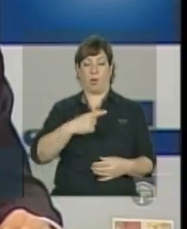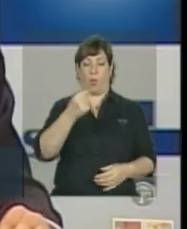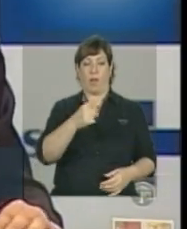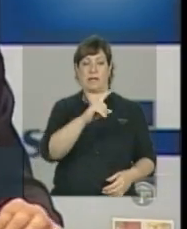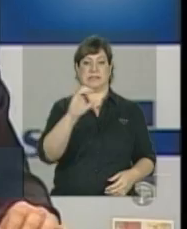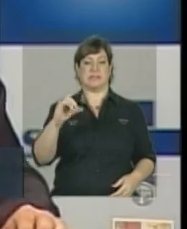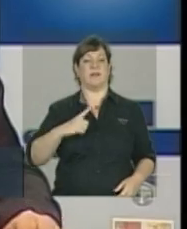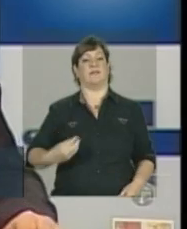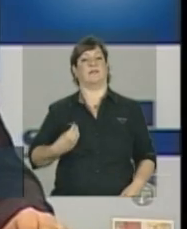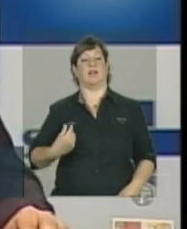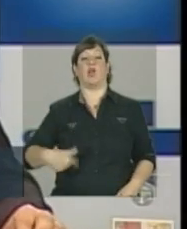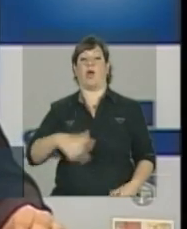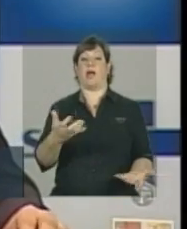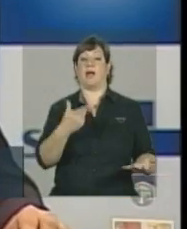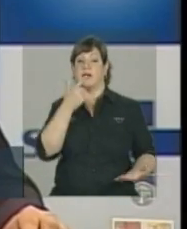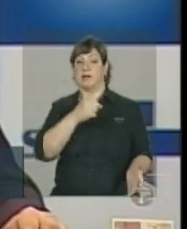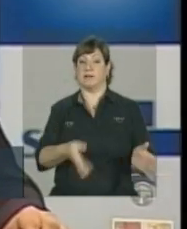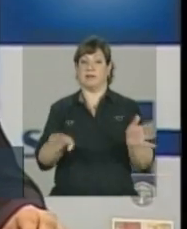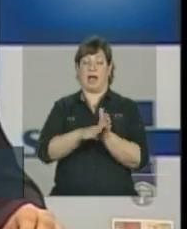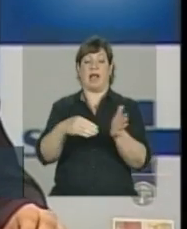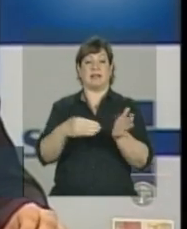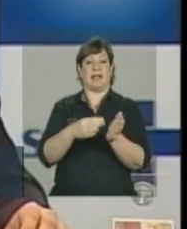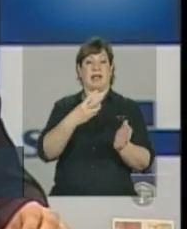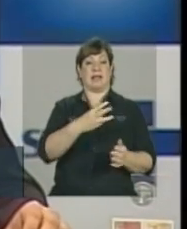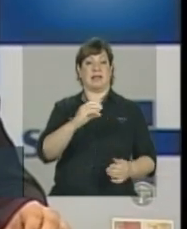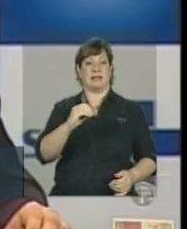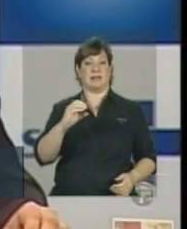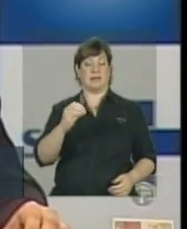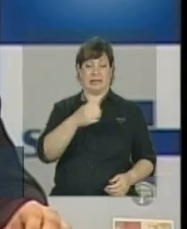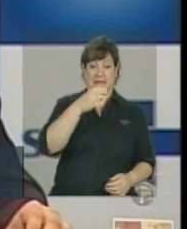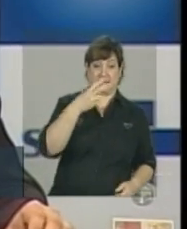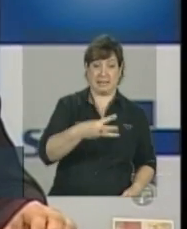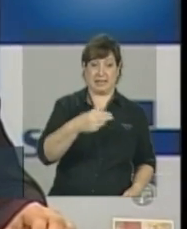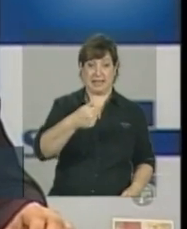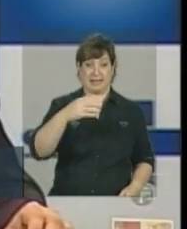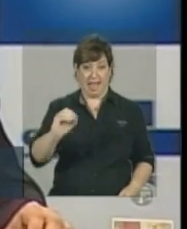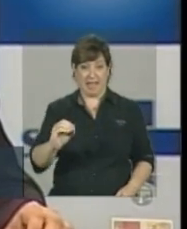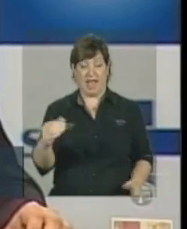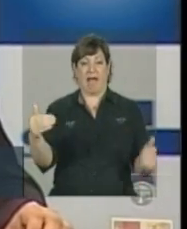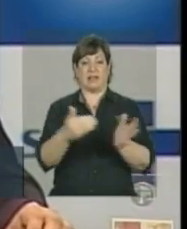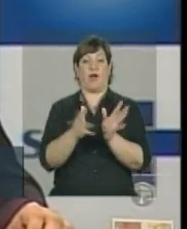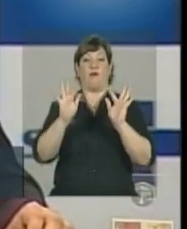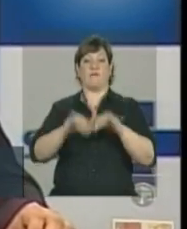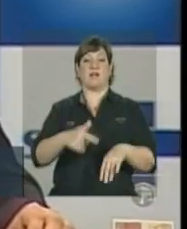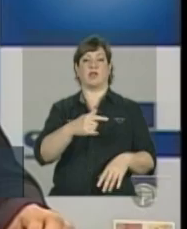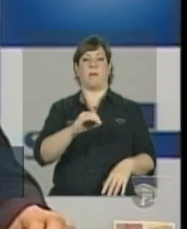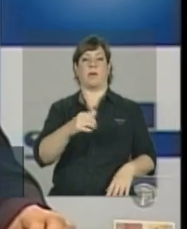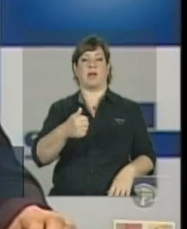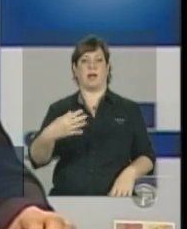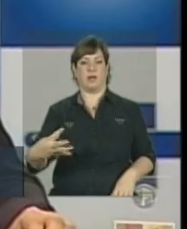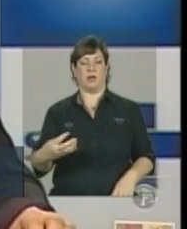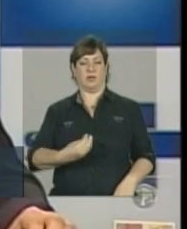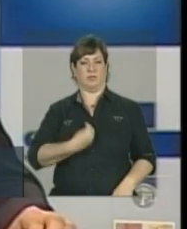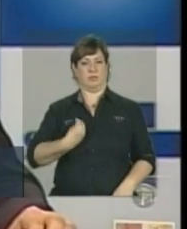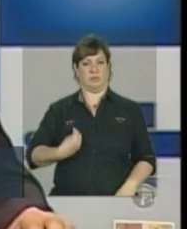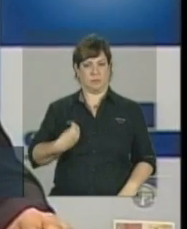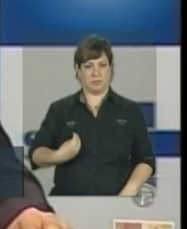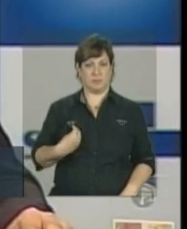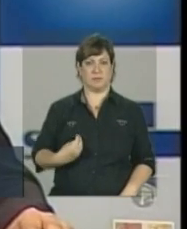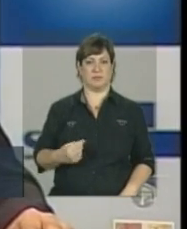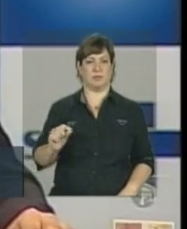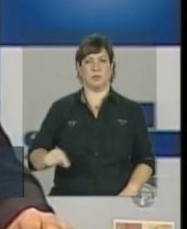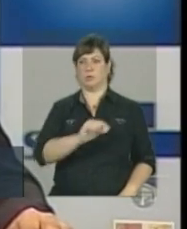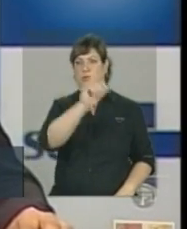funcionamento e queremos chegar a 310 até o final de 2014 em funcionamento, nós